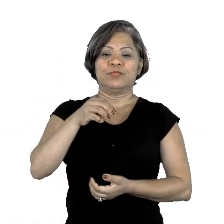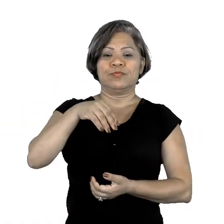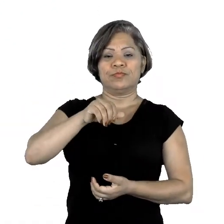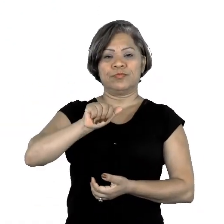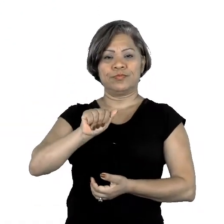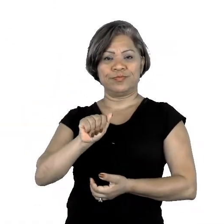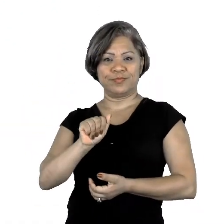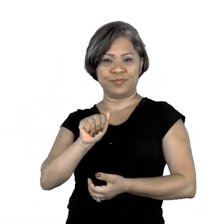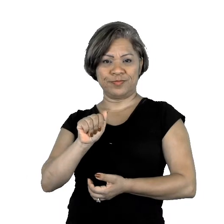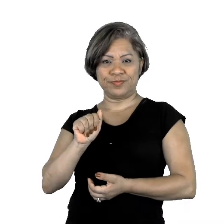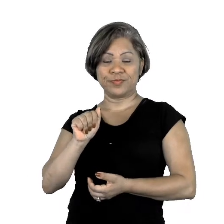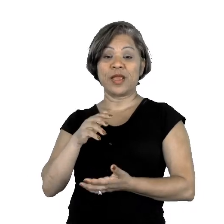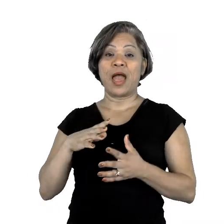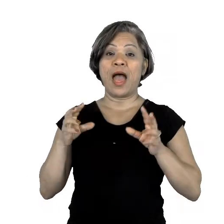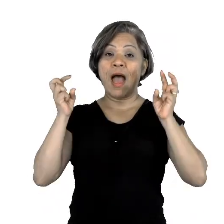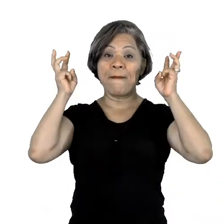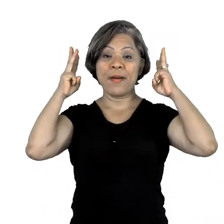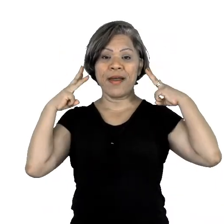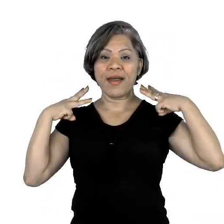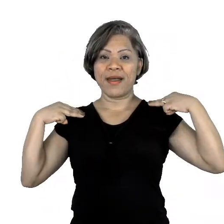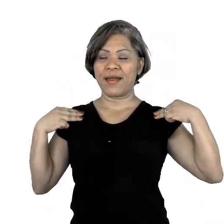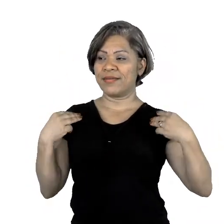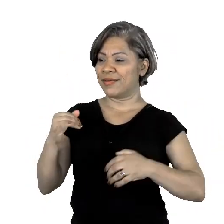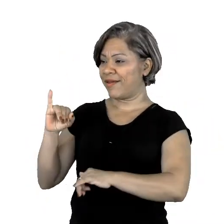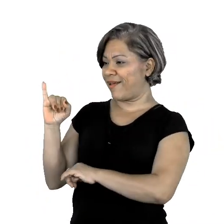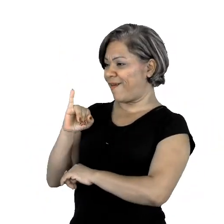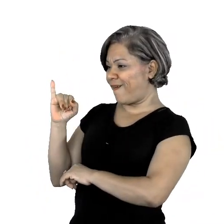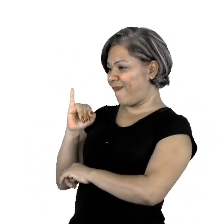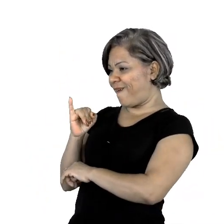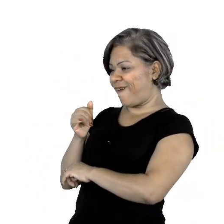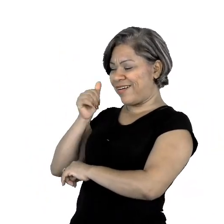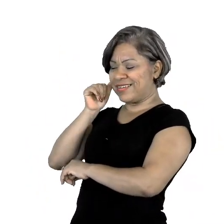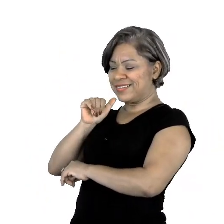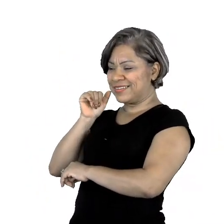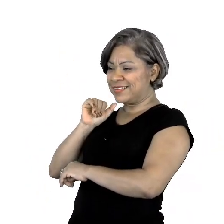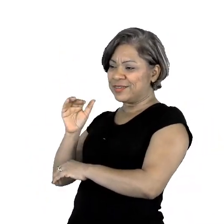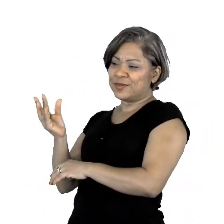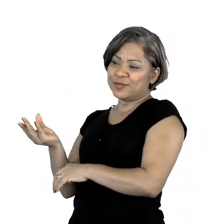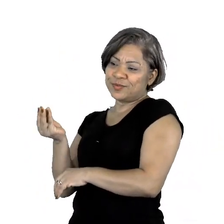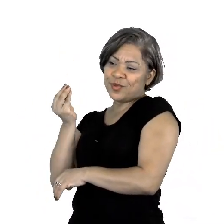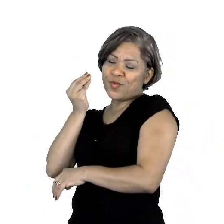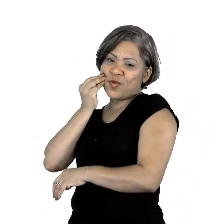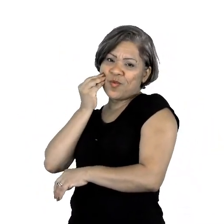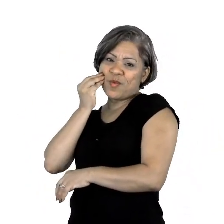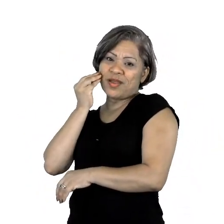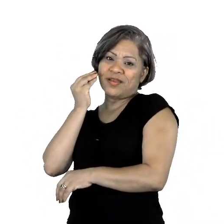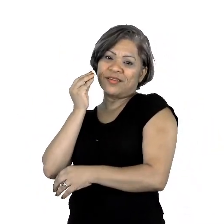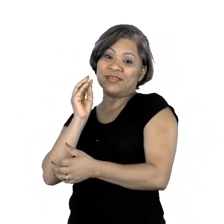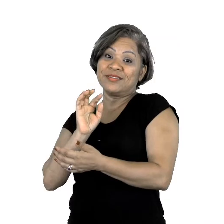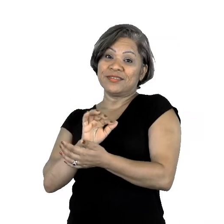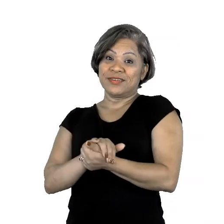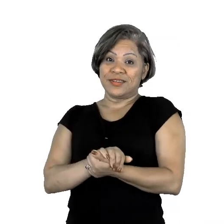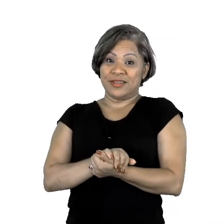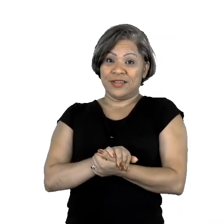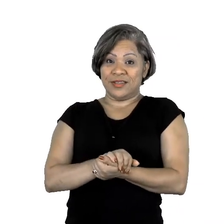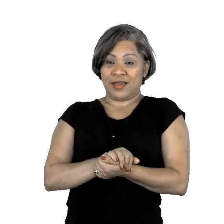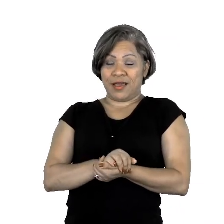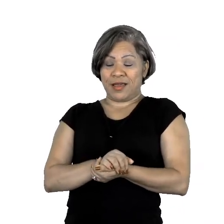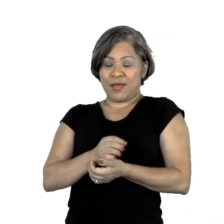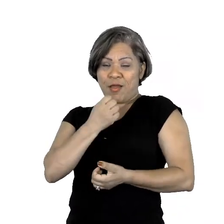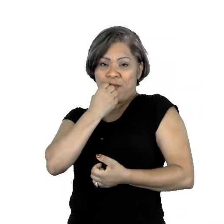garotinha. Dê-me um beijo e terá bela surpresa. Crash.